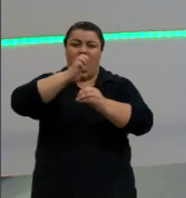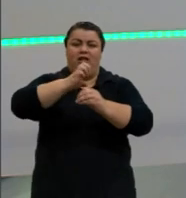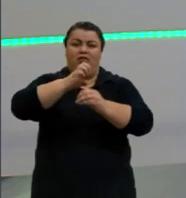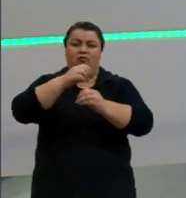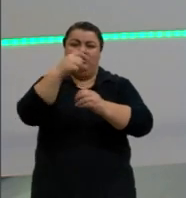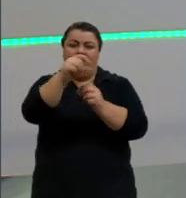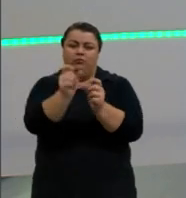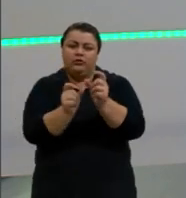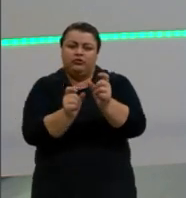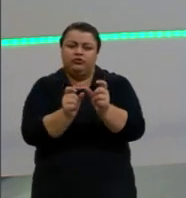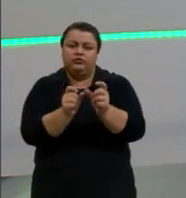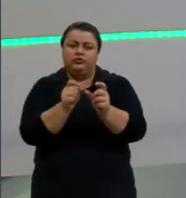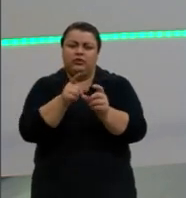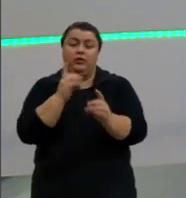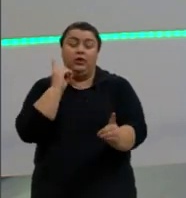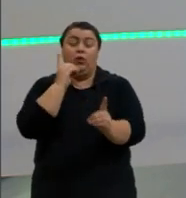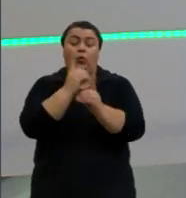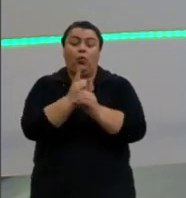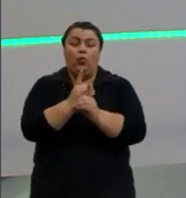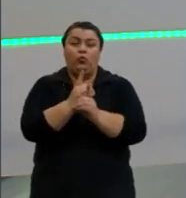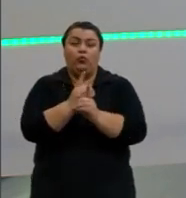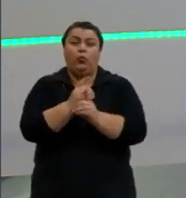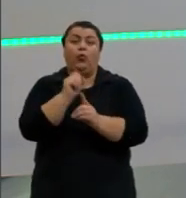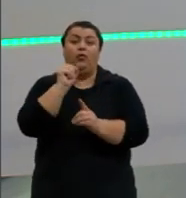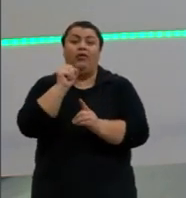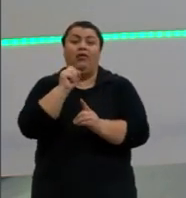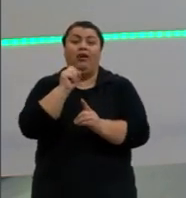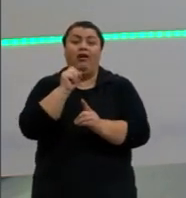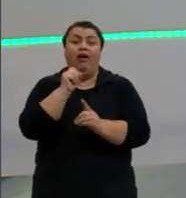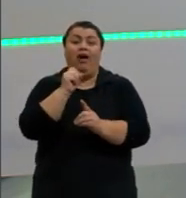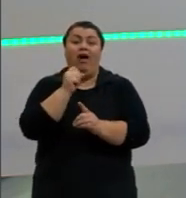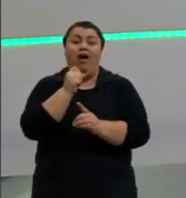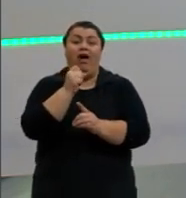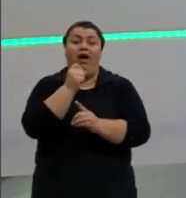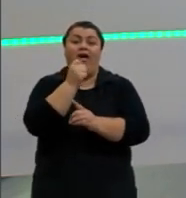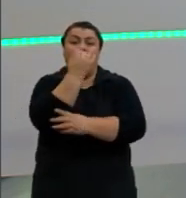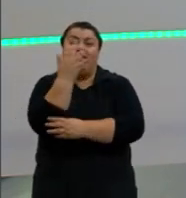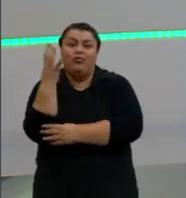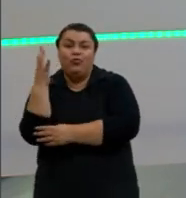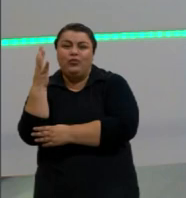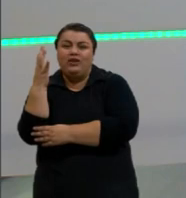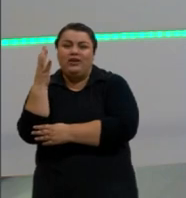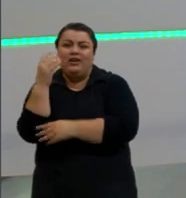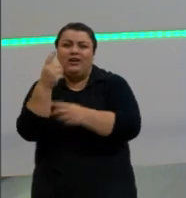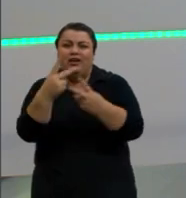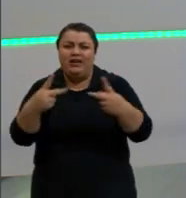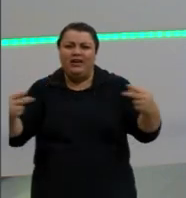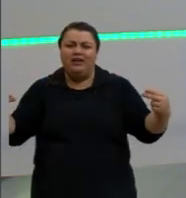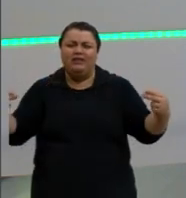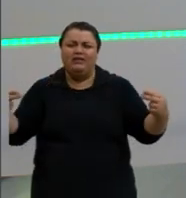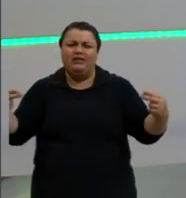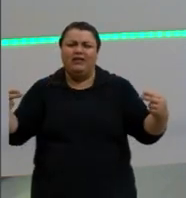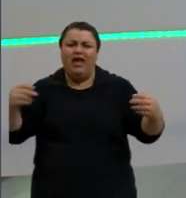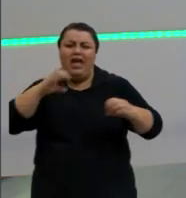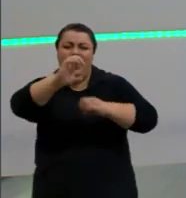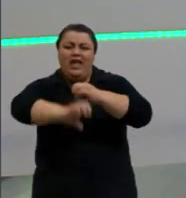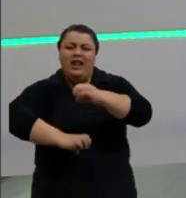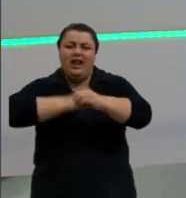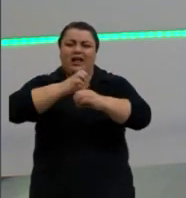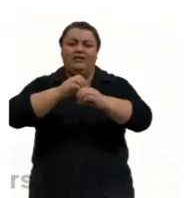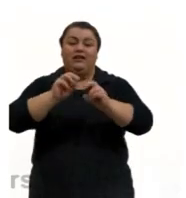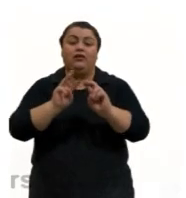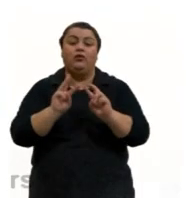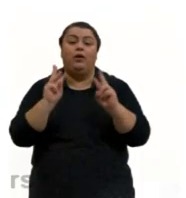descobriu, né, a grande postulada de Thomson foi a natureza elétrica da matéria. Grande contribuição para os modelos